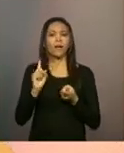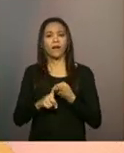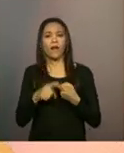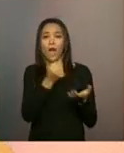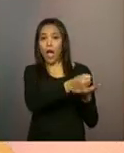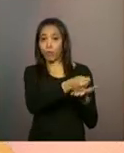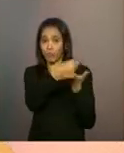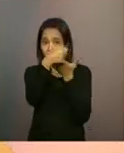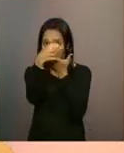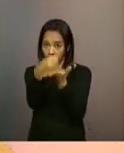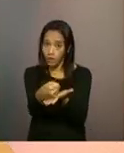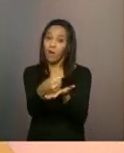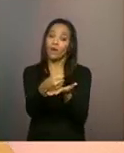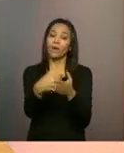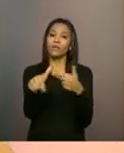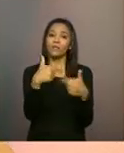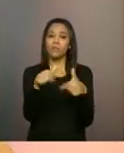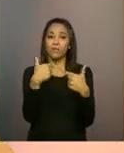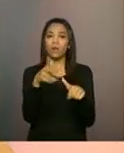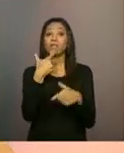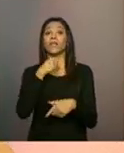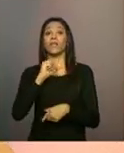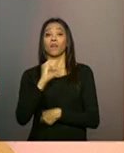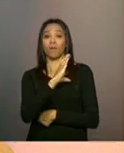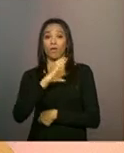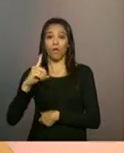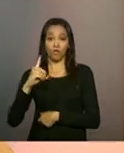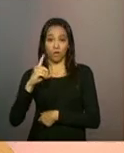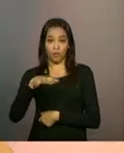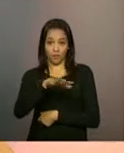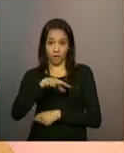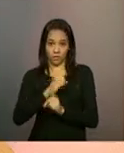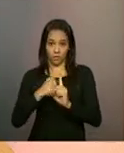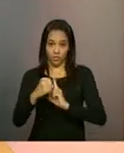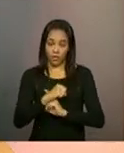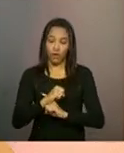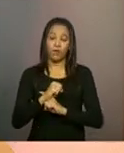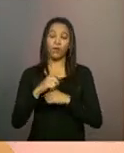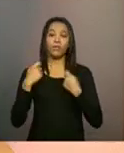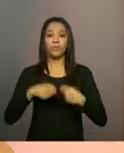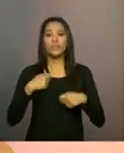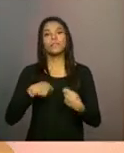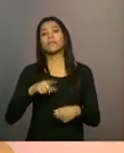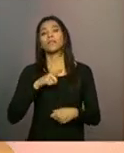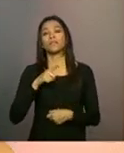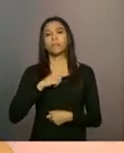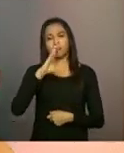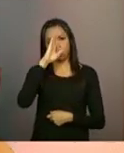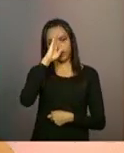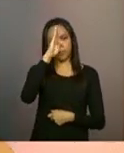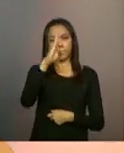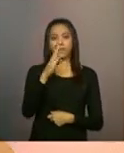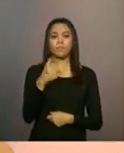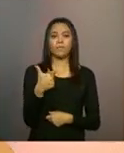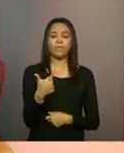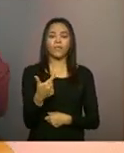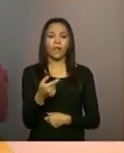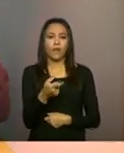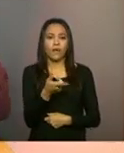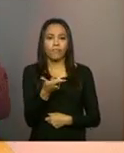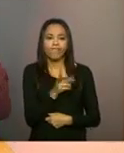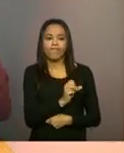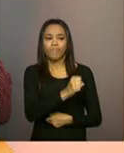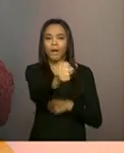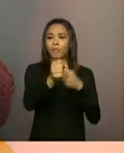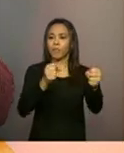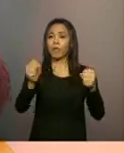trabalho do orientador social. Ele pode também, ele deve ter prioridade no encaminhamento dos usuários para as vagas do